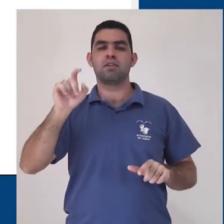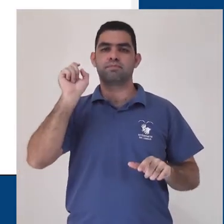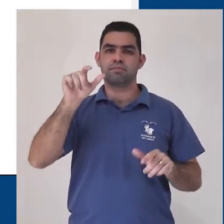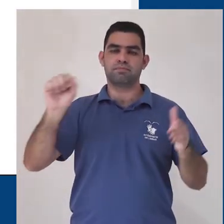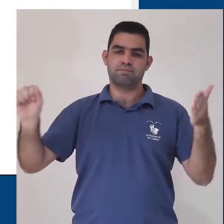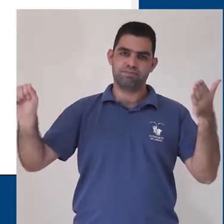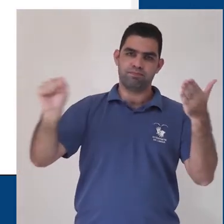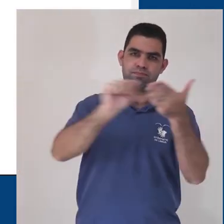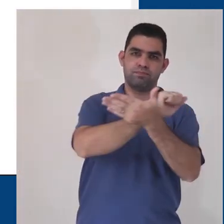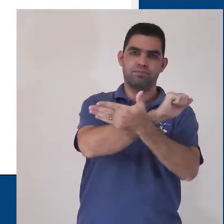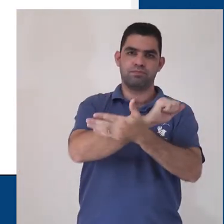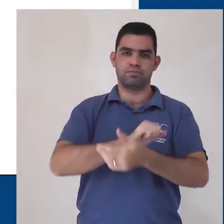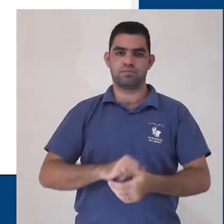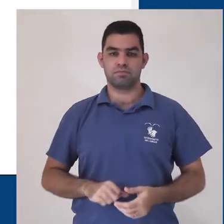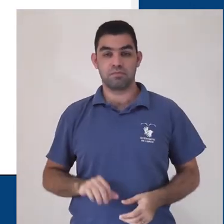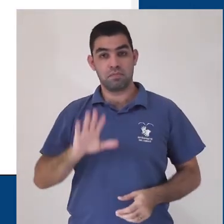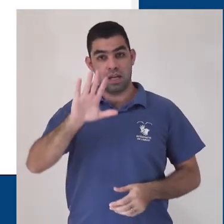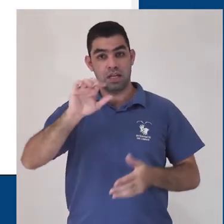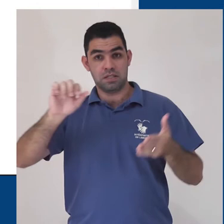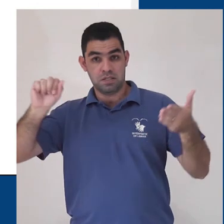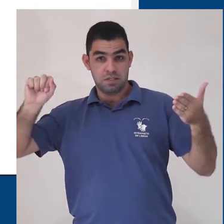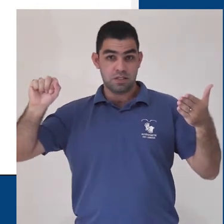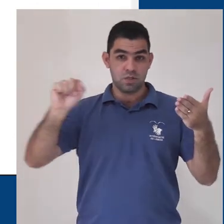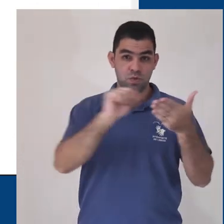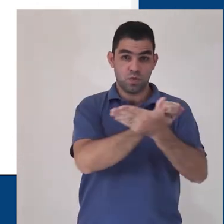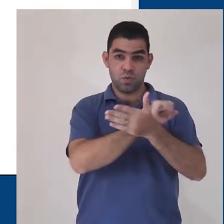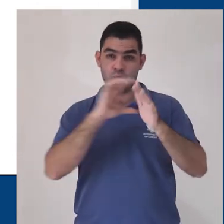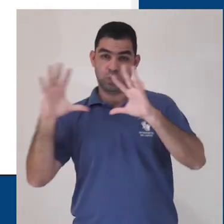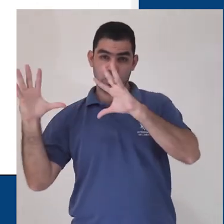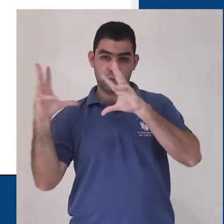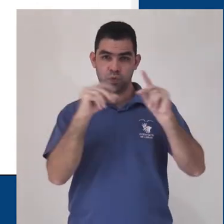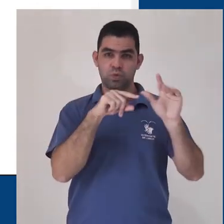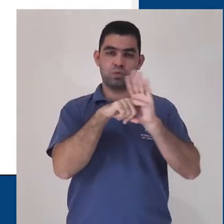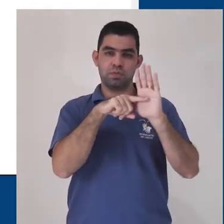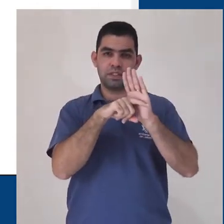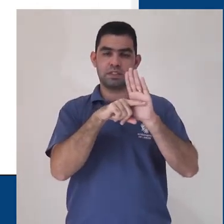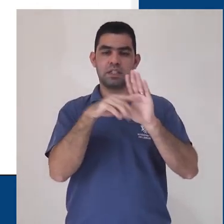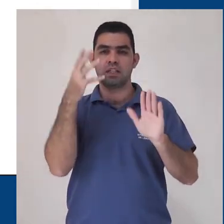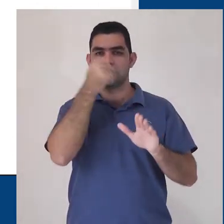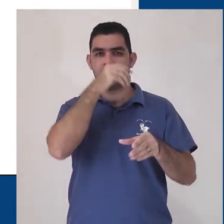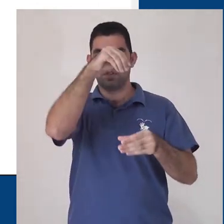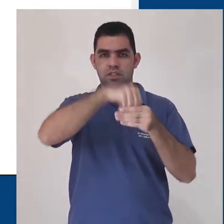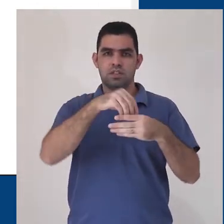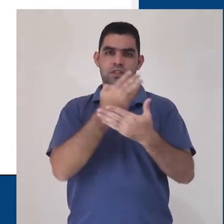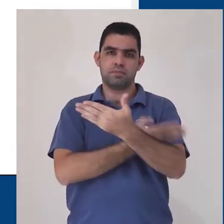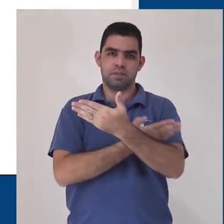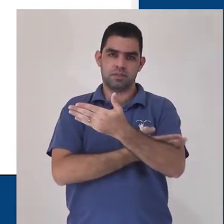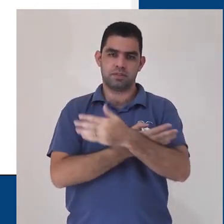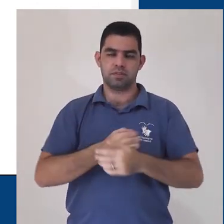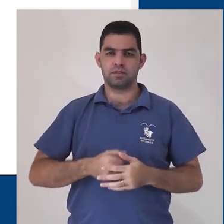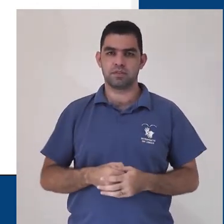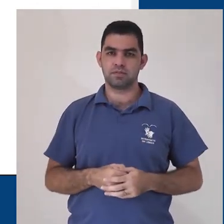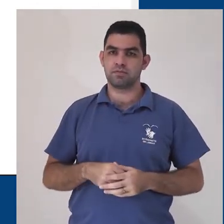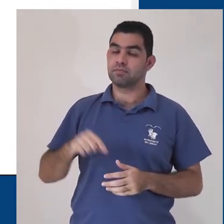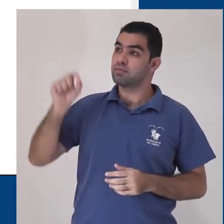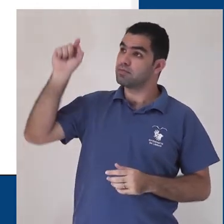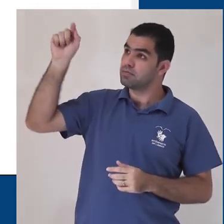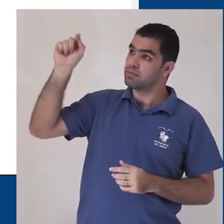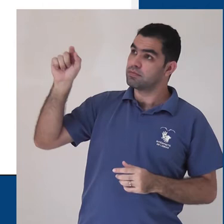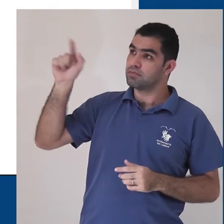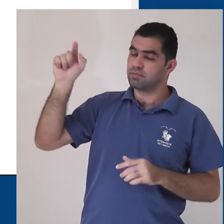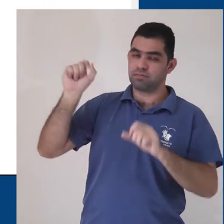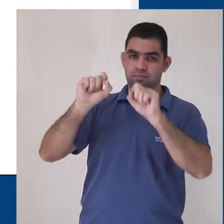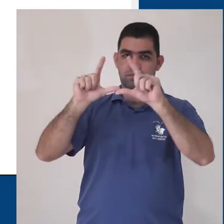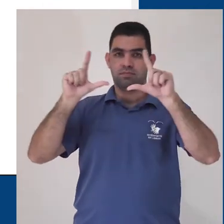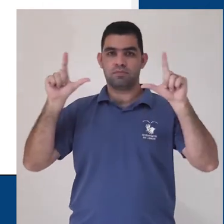e confirme. Mas lembre-se, isso excluirá todas as pesquisas salvas nessa coleção também. O menu